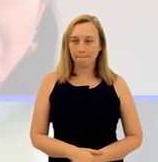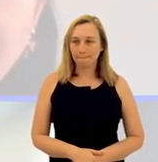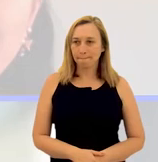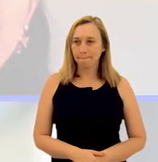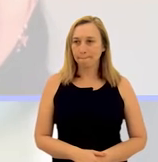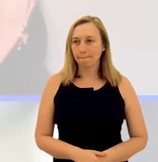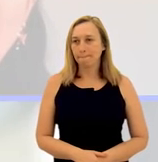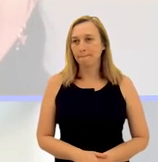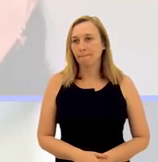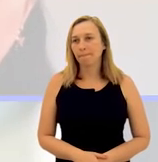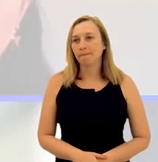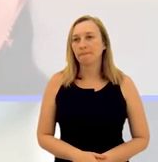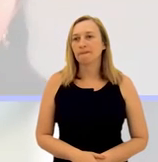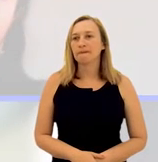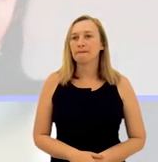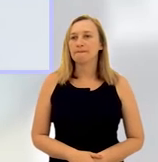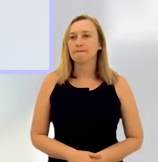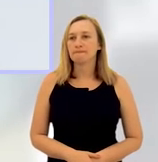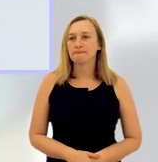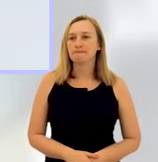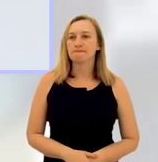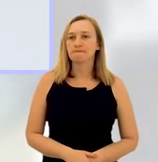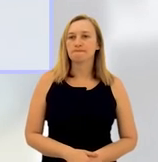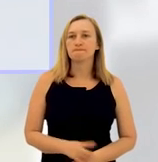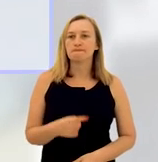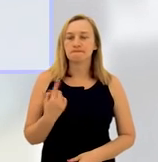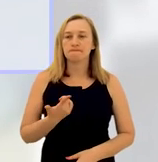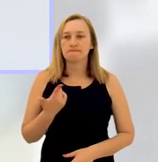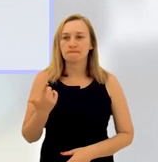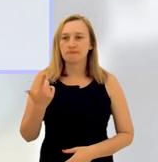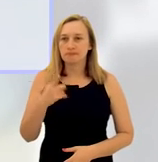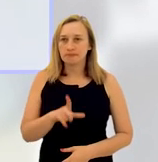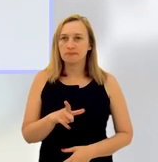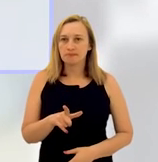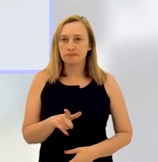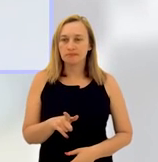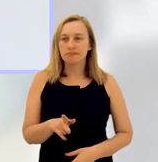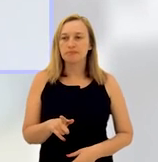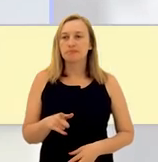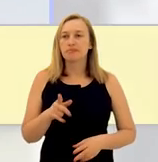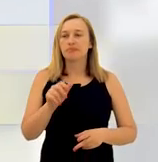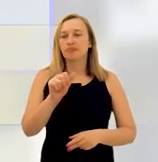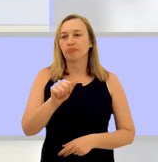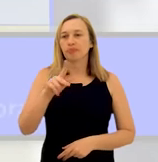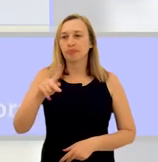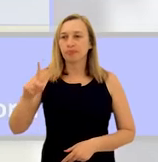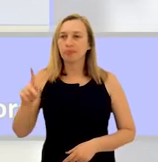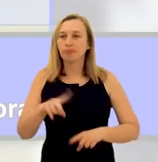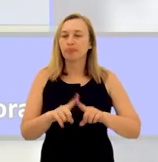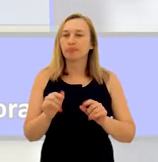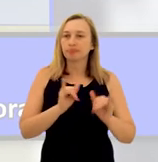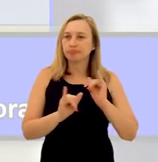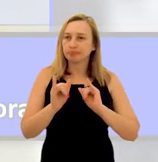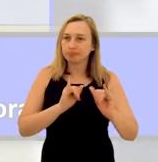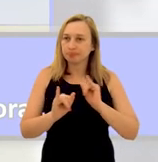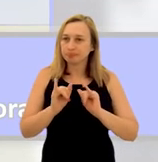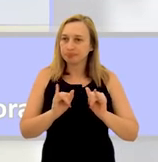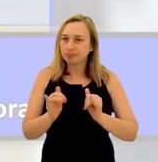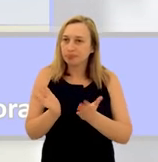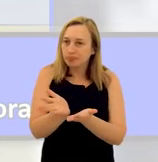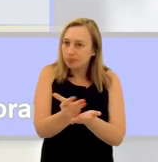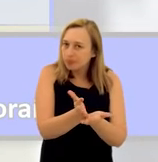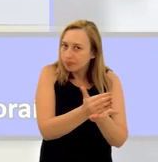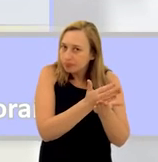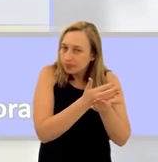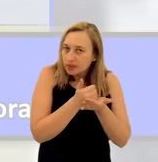a comarca ganha com a existência desse aplicativo, mas os dados